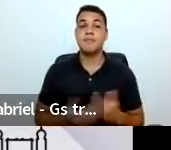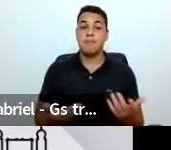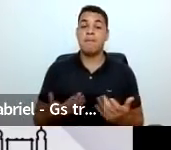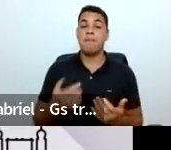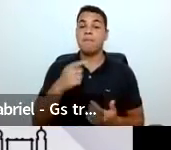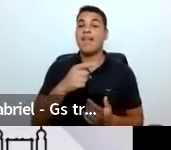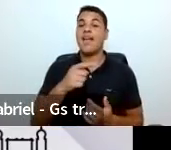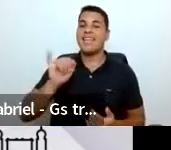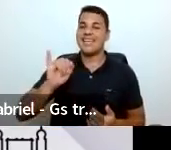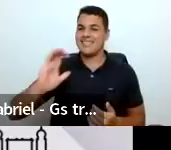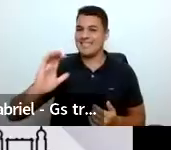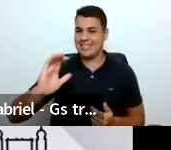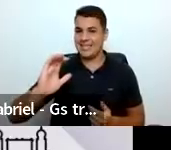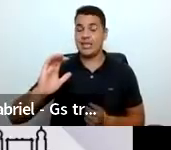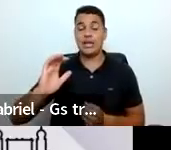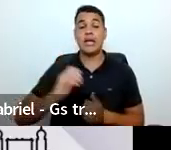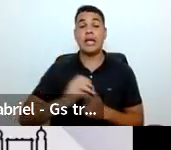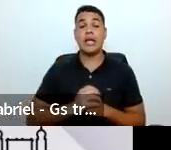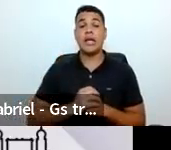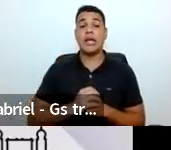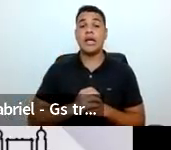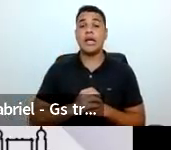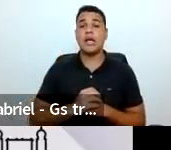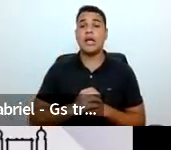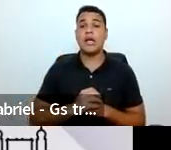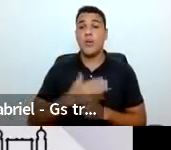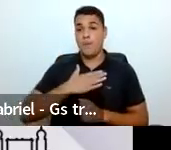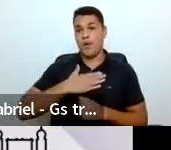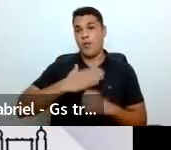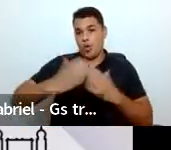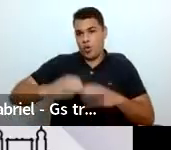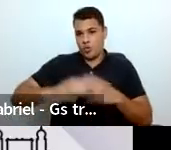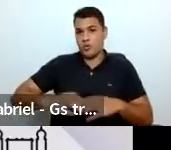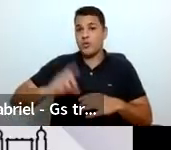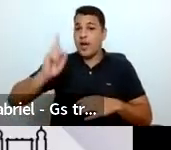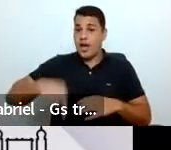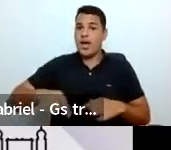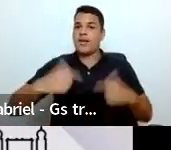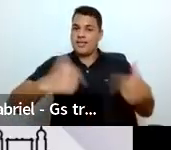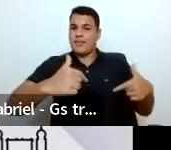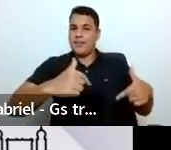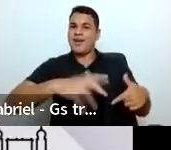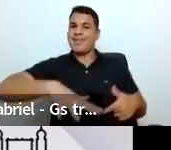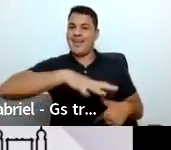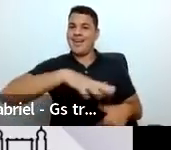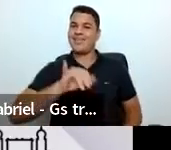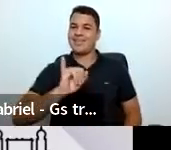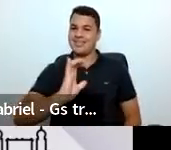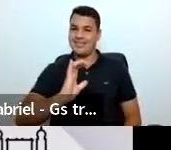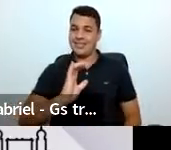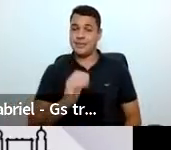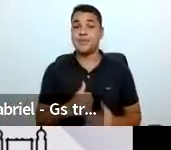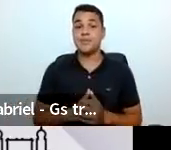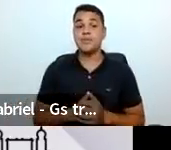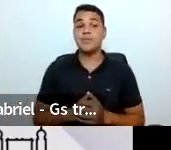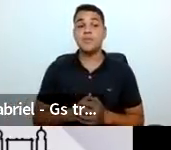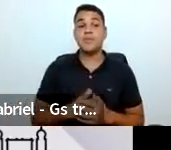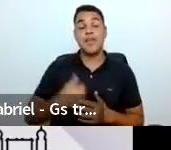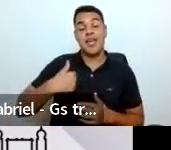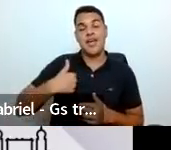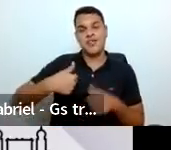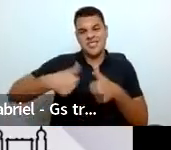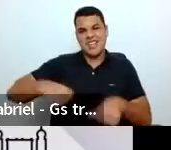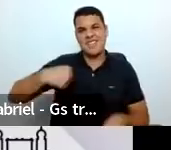Científica, então, meu concurso foi para tratar do tema da Iniciação Científica, né? Eu estava me lembrando,